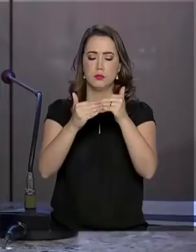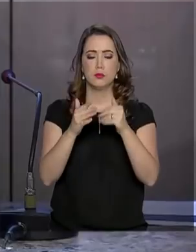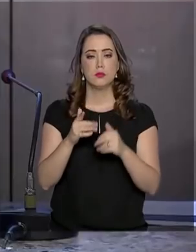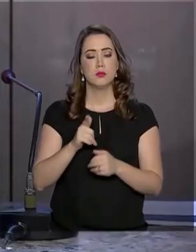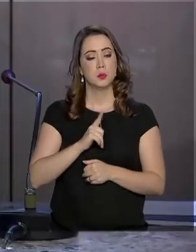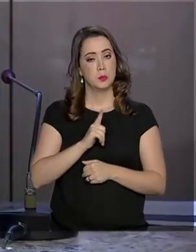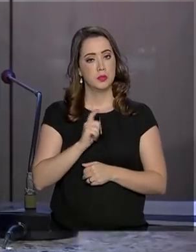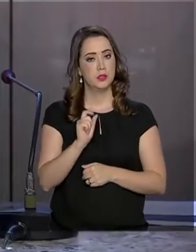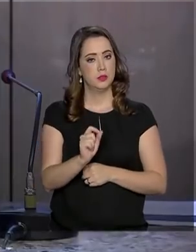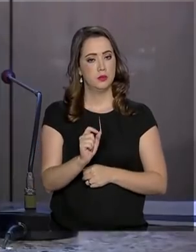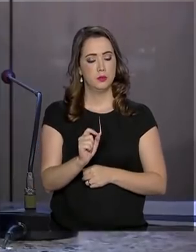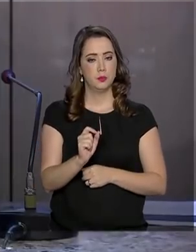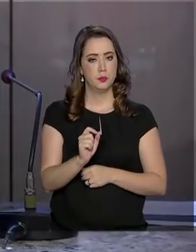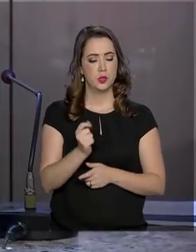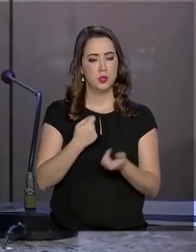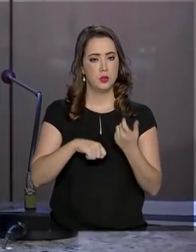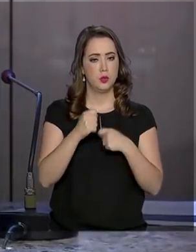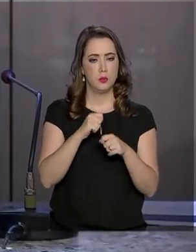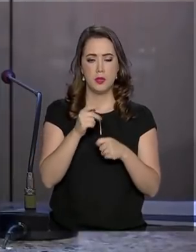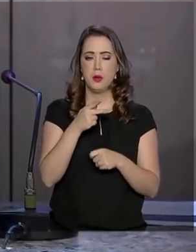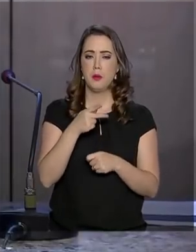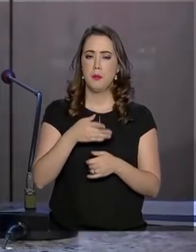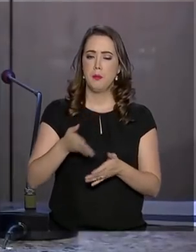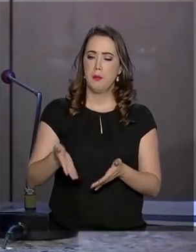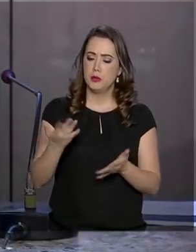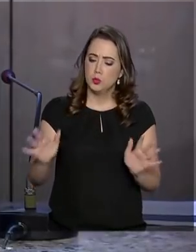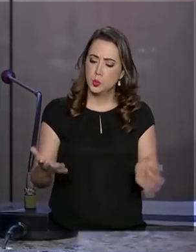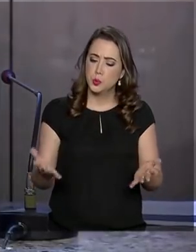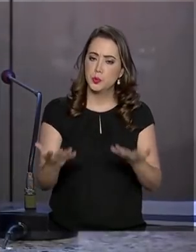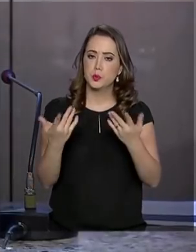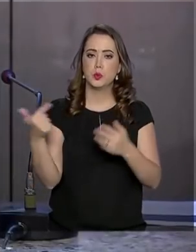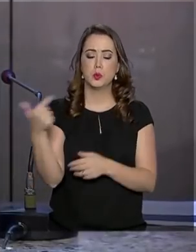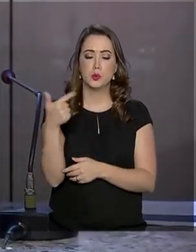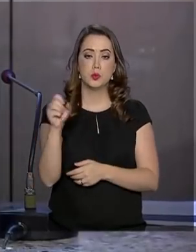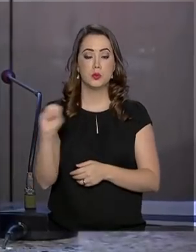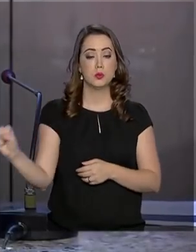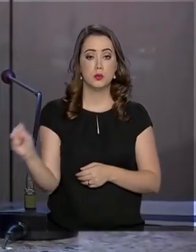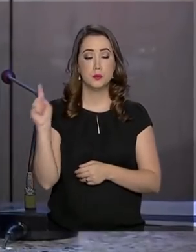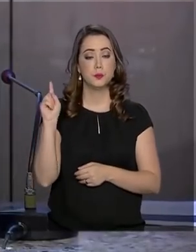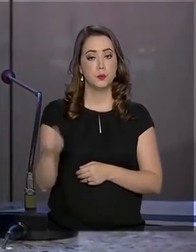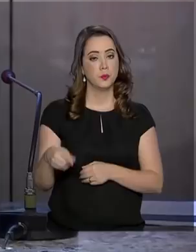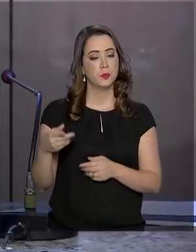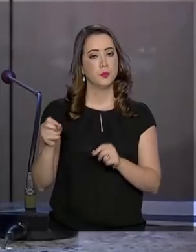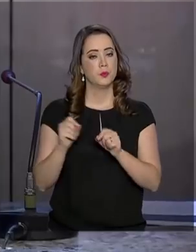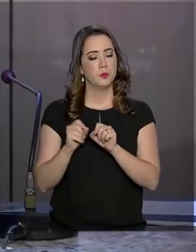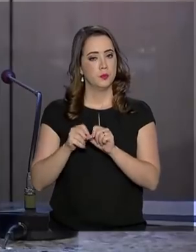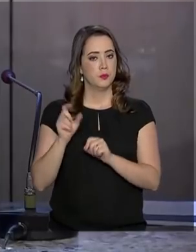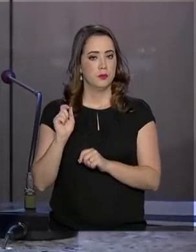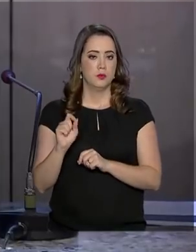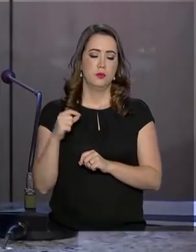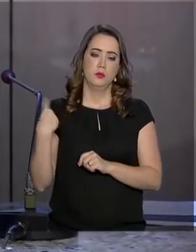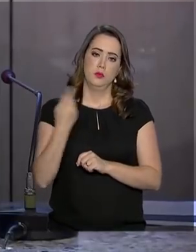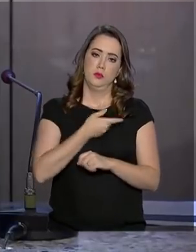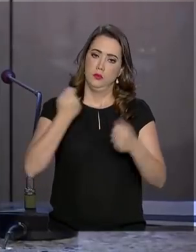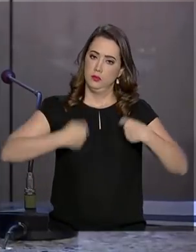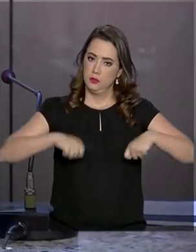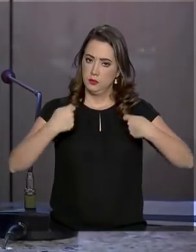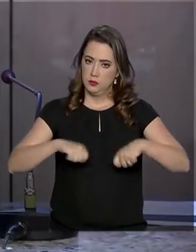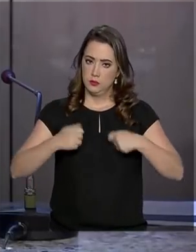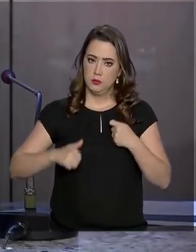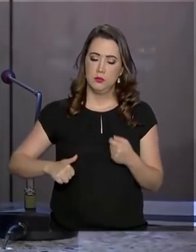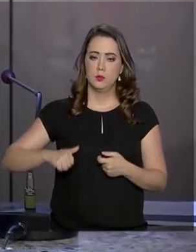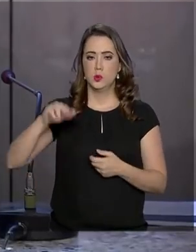economia mais aquecida, principalmente no segundo semestre, que vai fazer com que demandemos mais